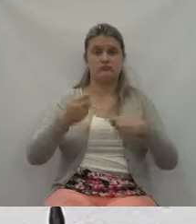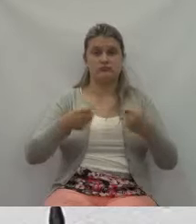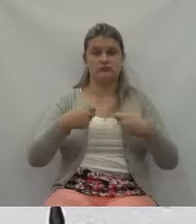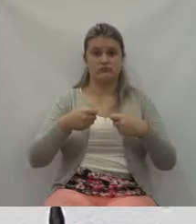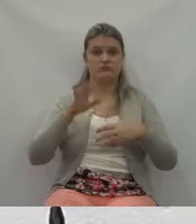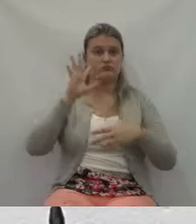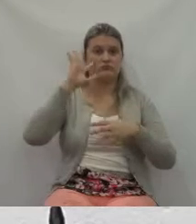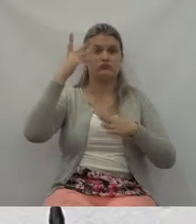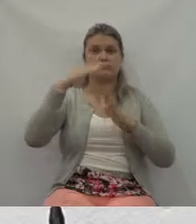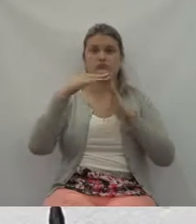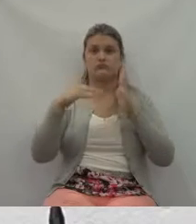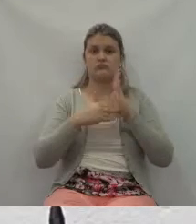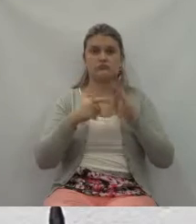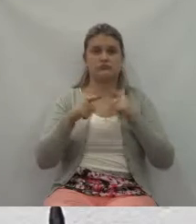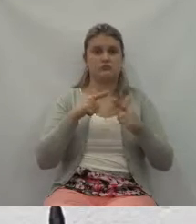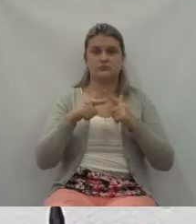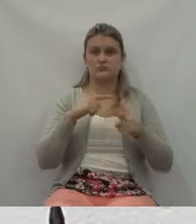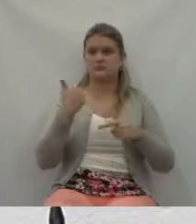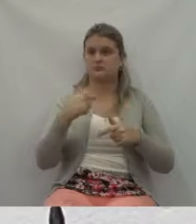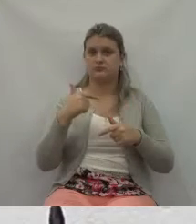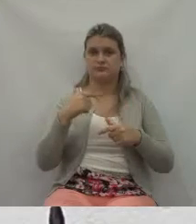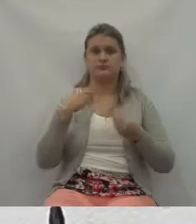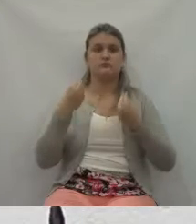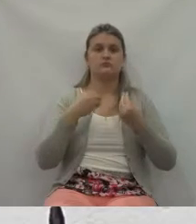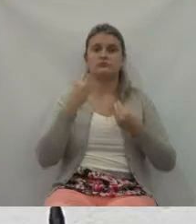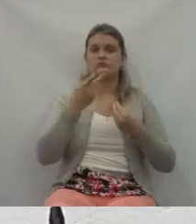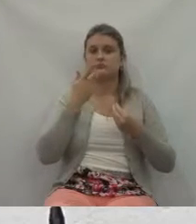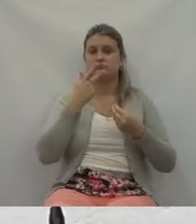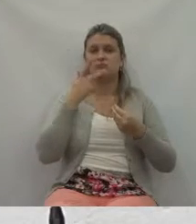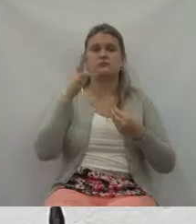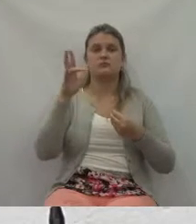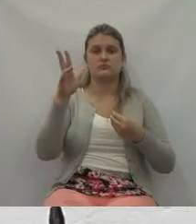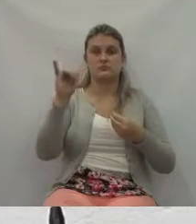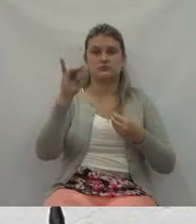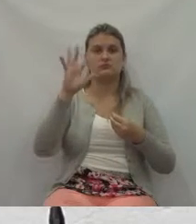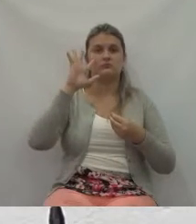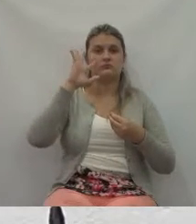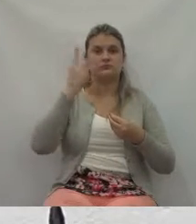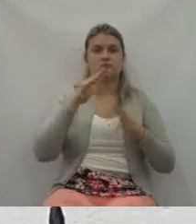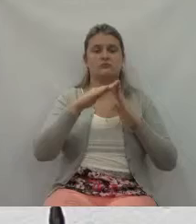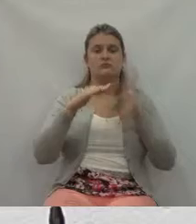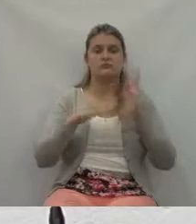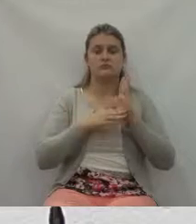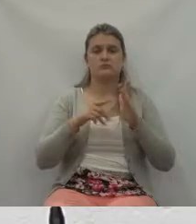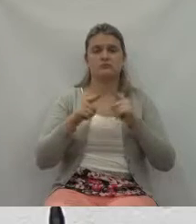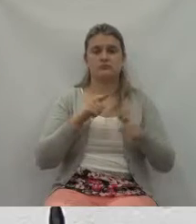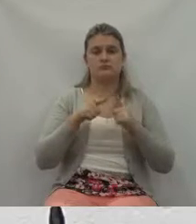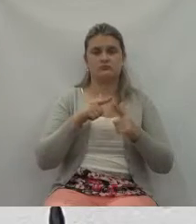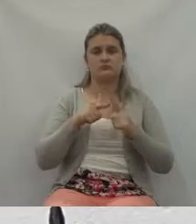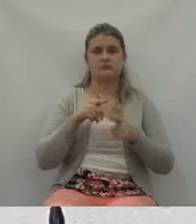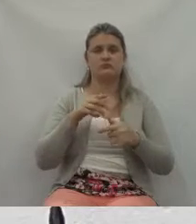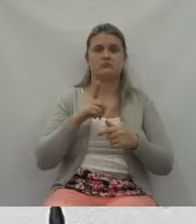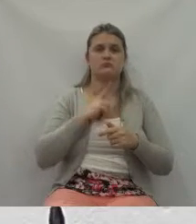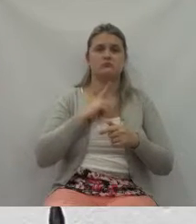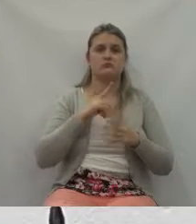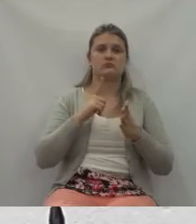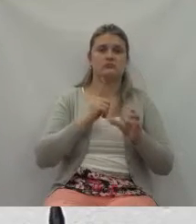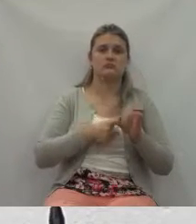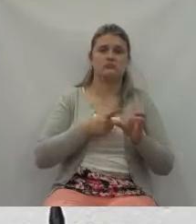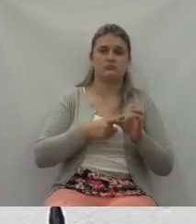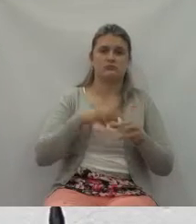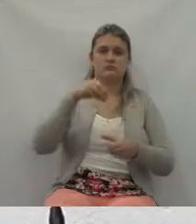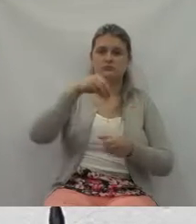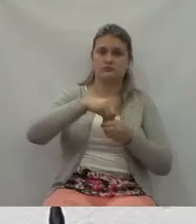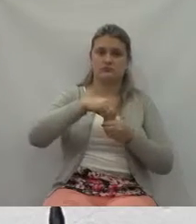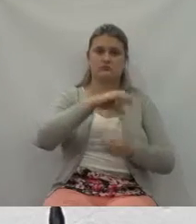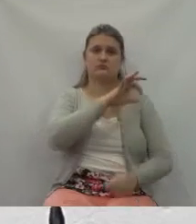isso é demagogo dizer que a gente possa resolver todos os problemas que uma cidade tem. Provavelmente, dentro da delegacia, dentro do